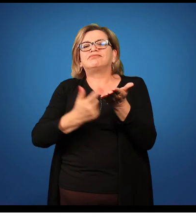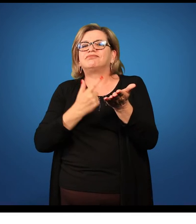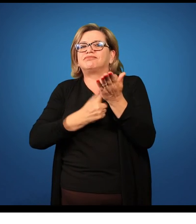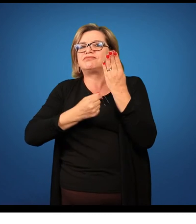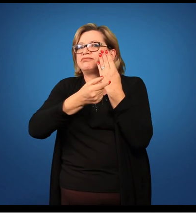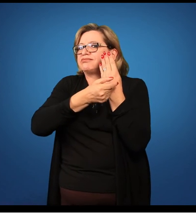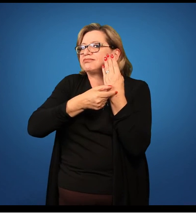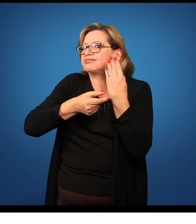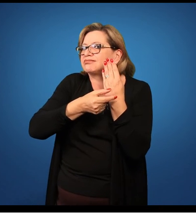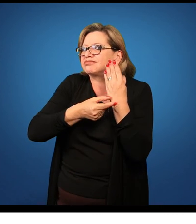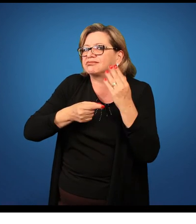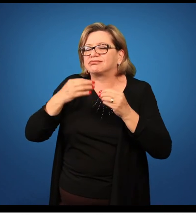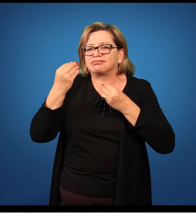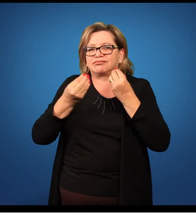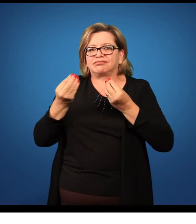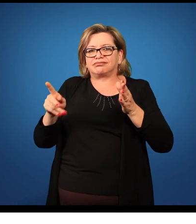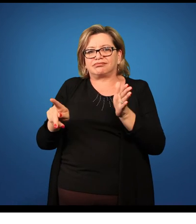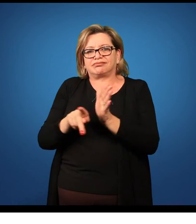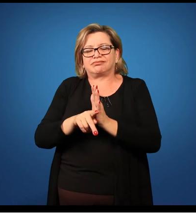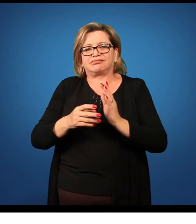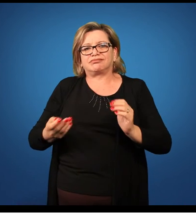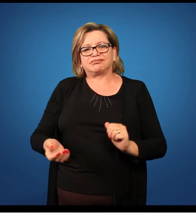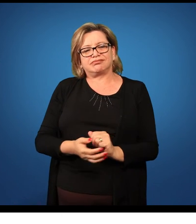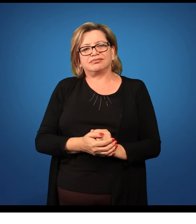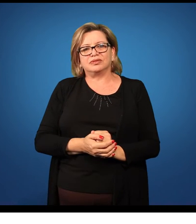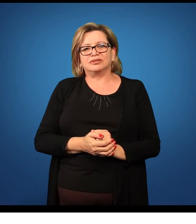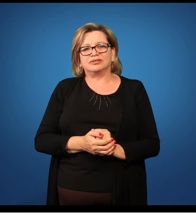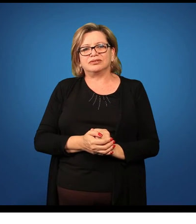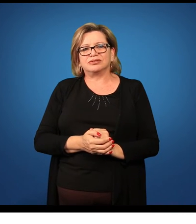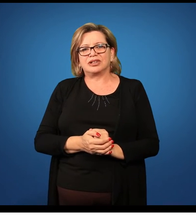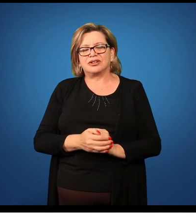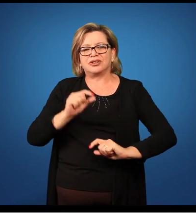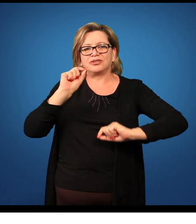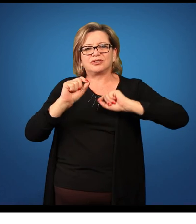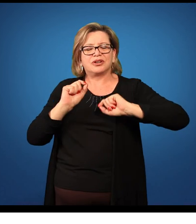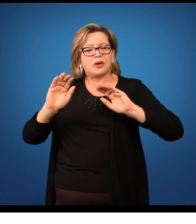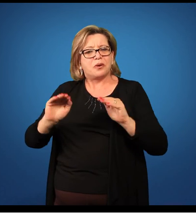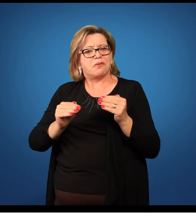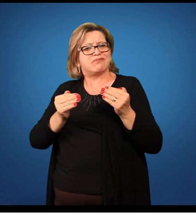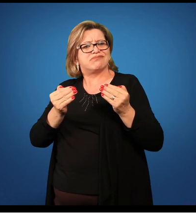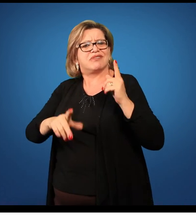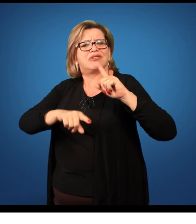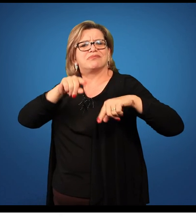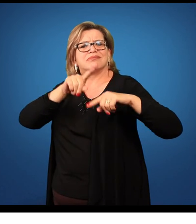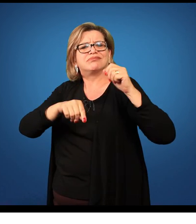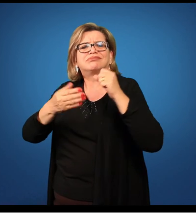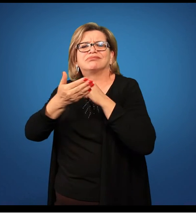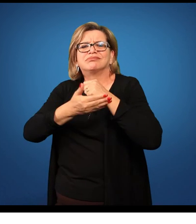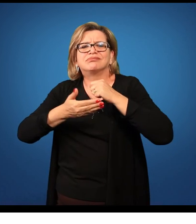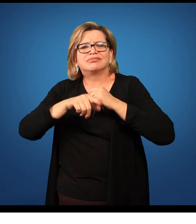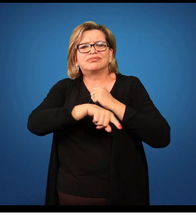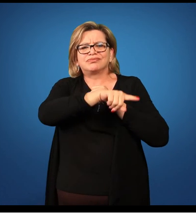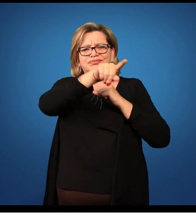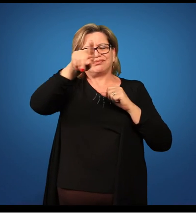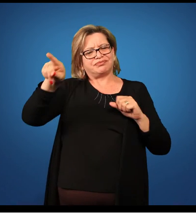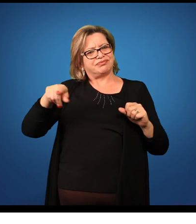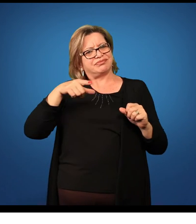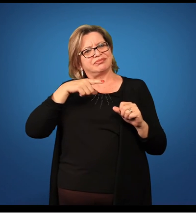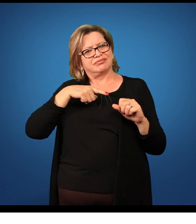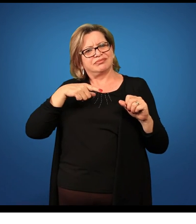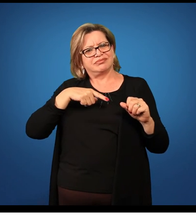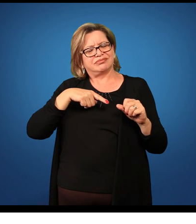básico que vocês terão para